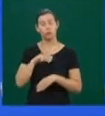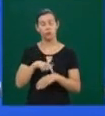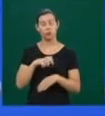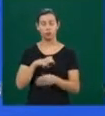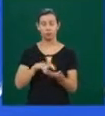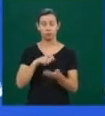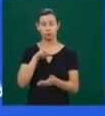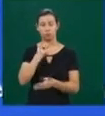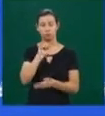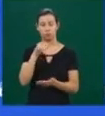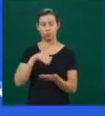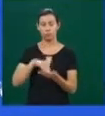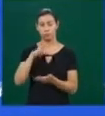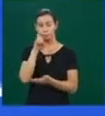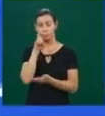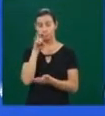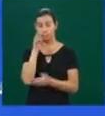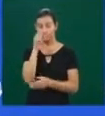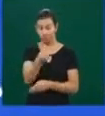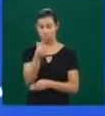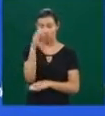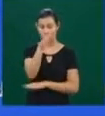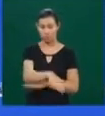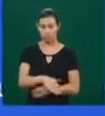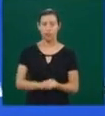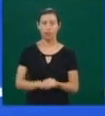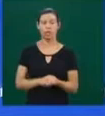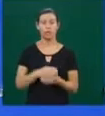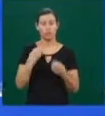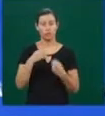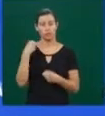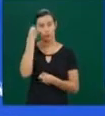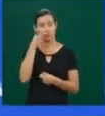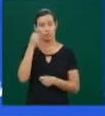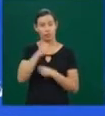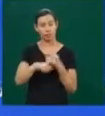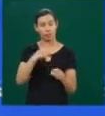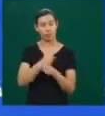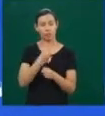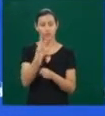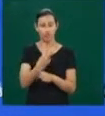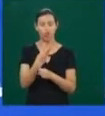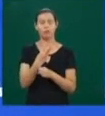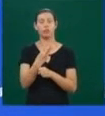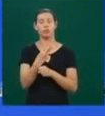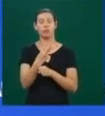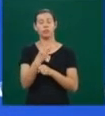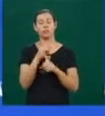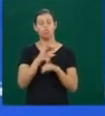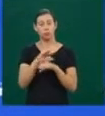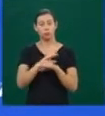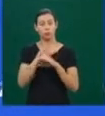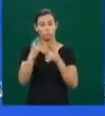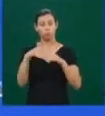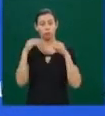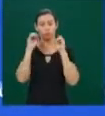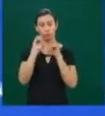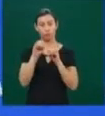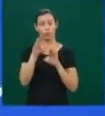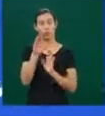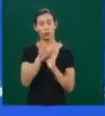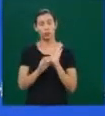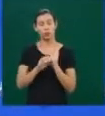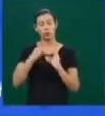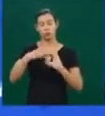ensino superior completo e experiência mínima de 3 anos na função. Enviar o currículo para ludmila ribeiro, arroba fundação